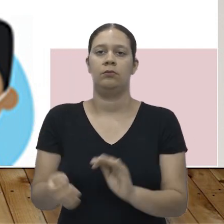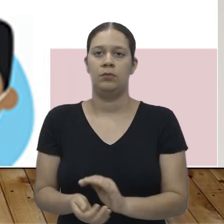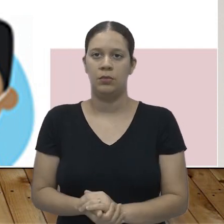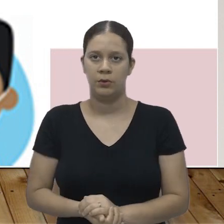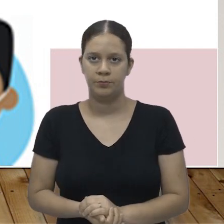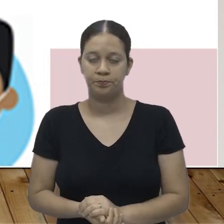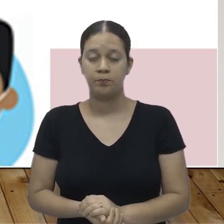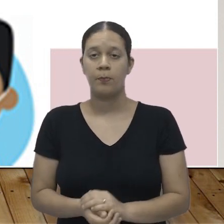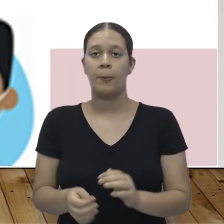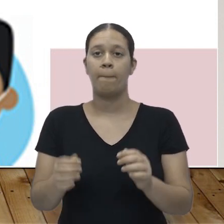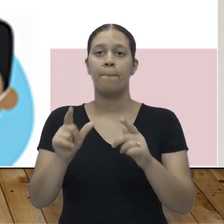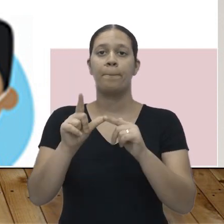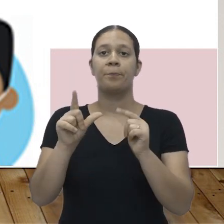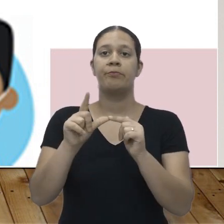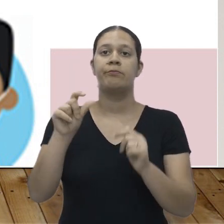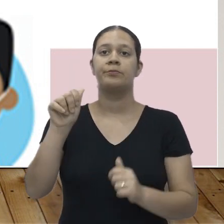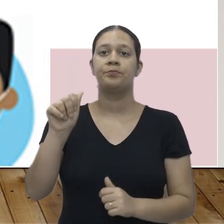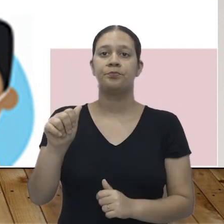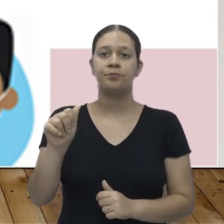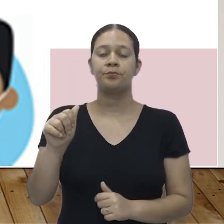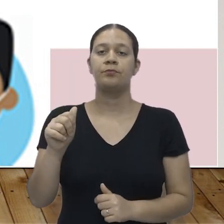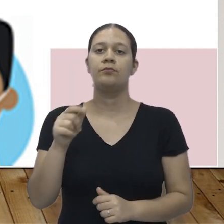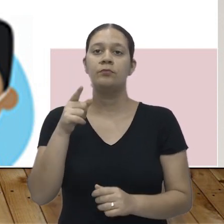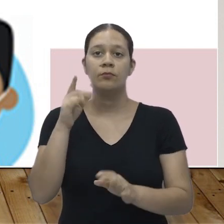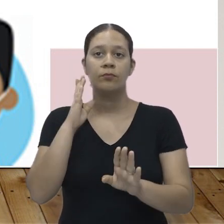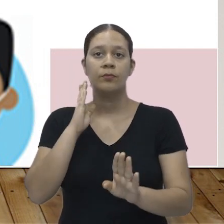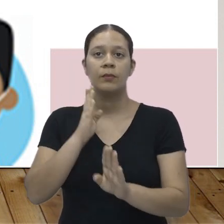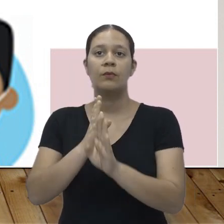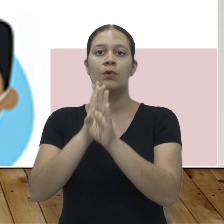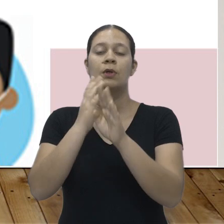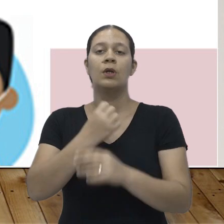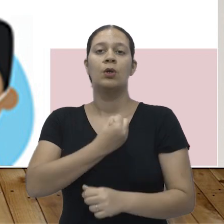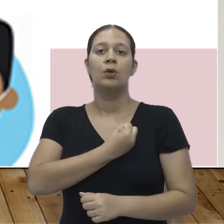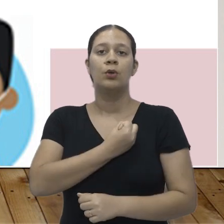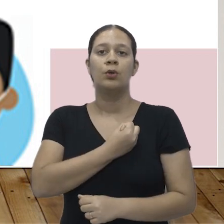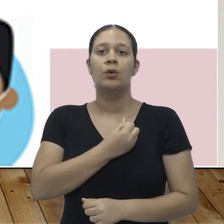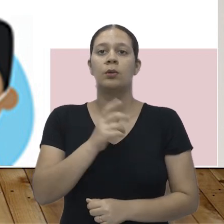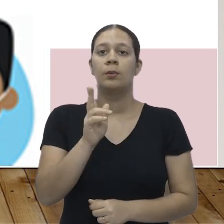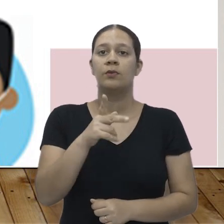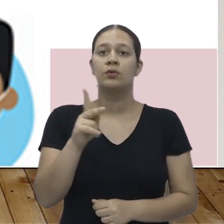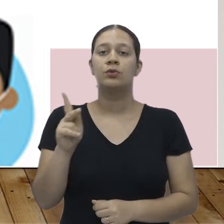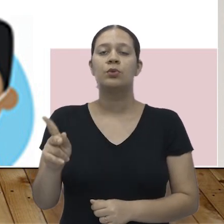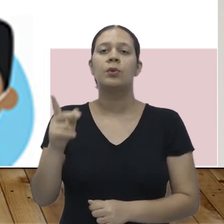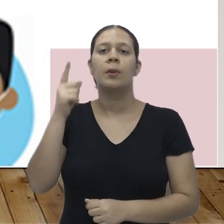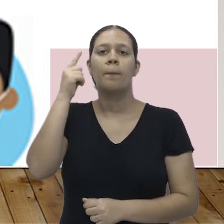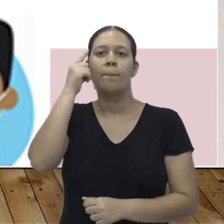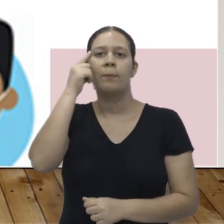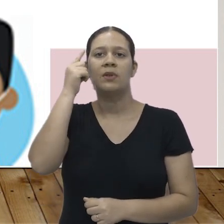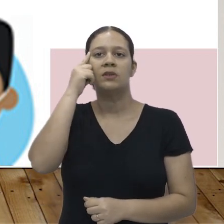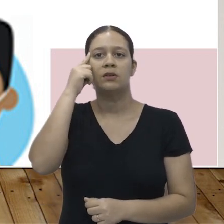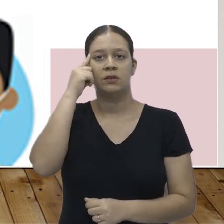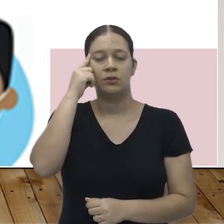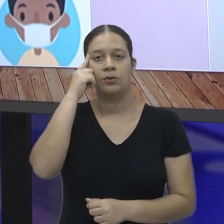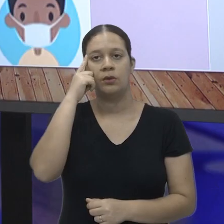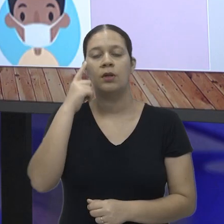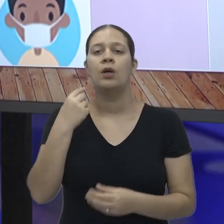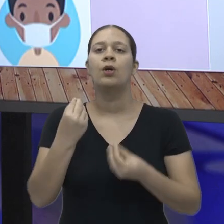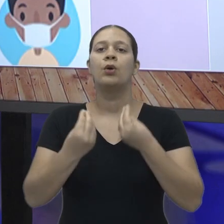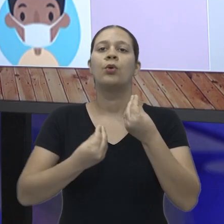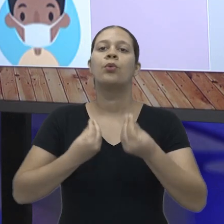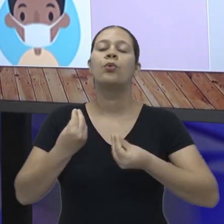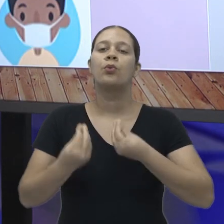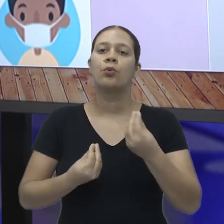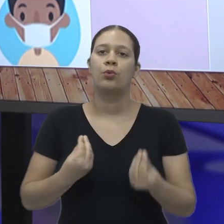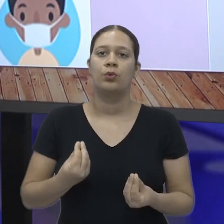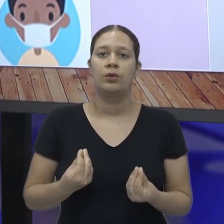resultados. E aí a letra A questiona, Descubra o número que a professora pensou. Como é que nós podemos